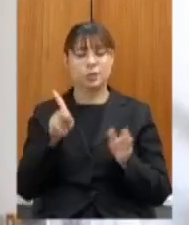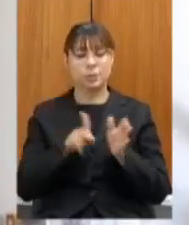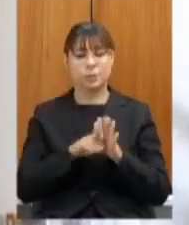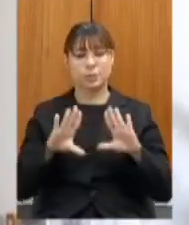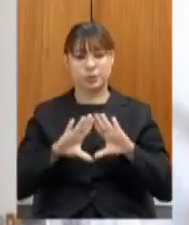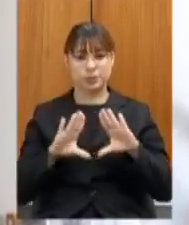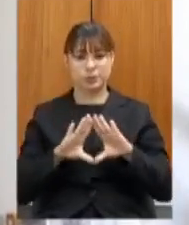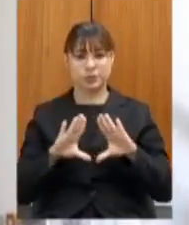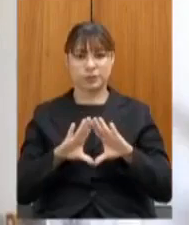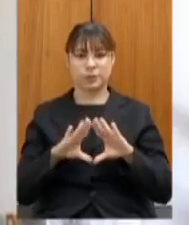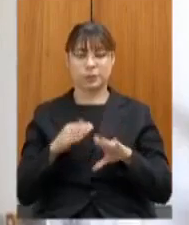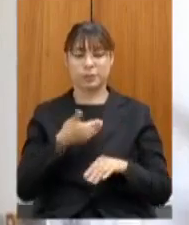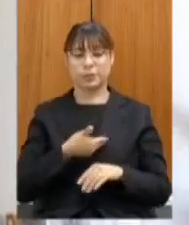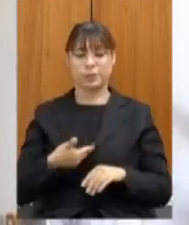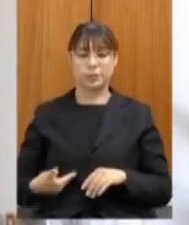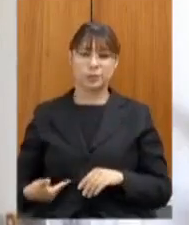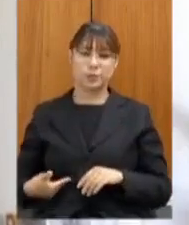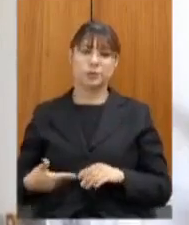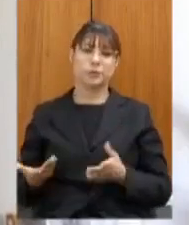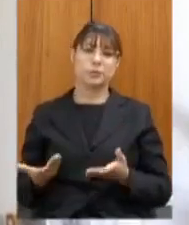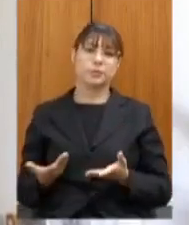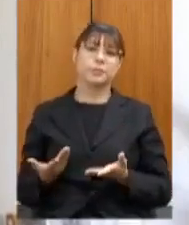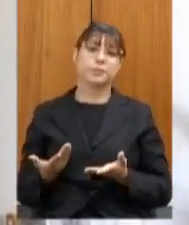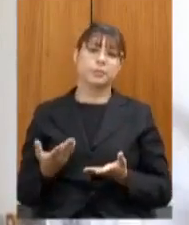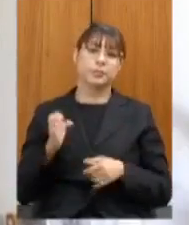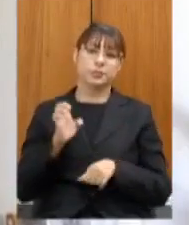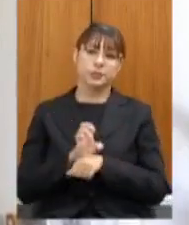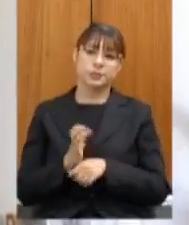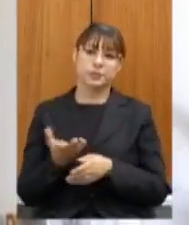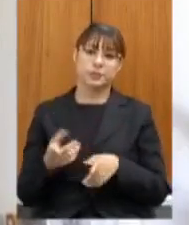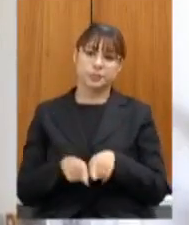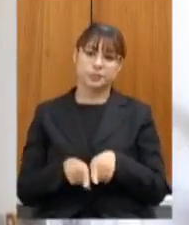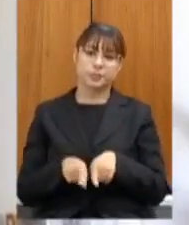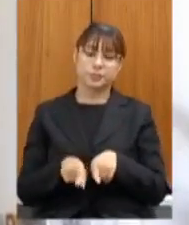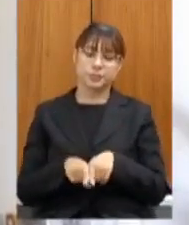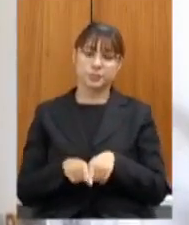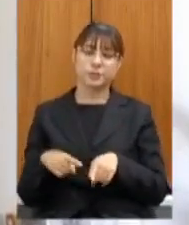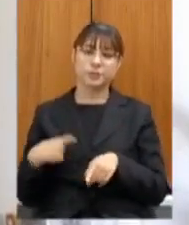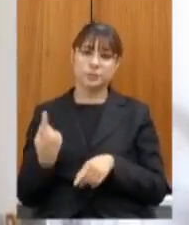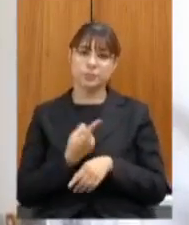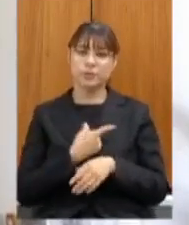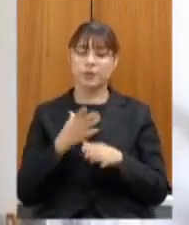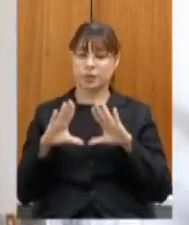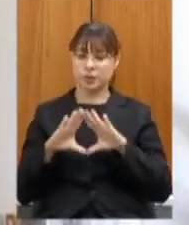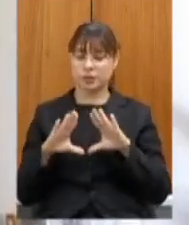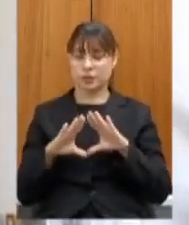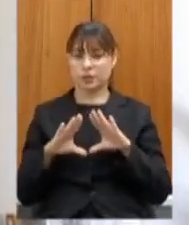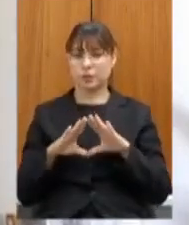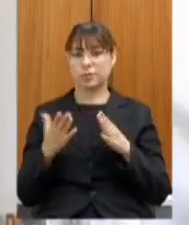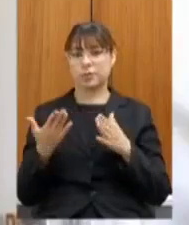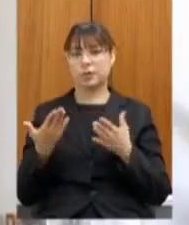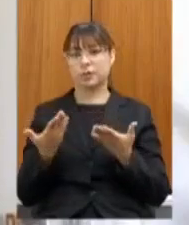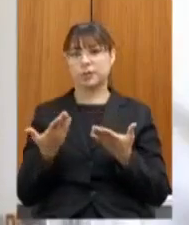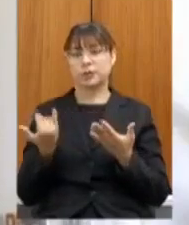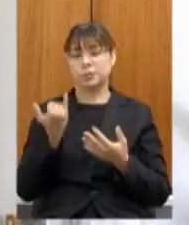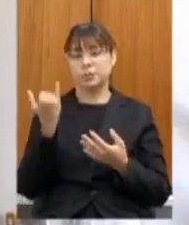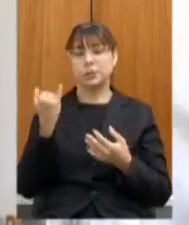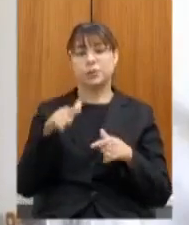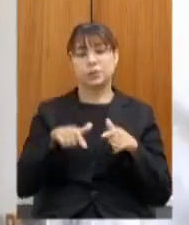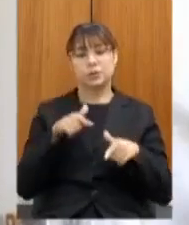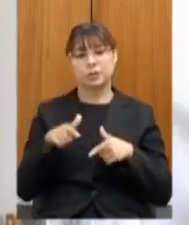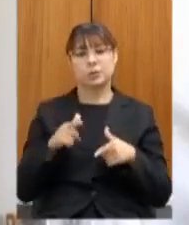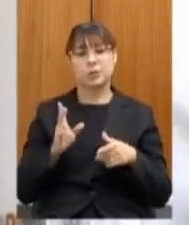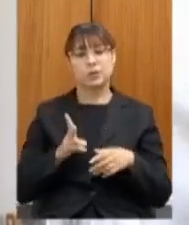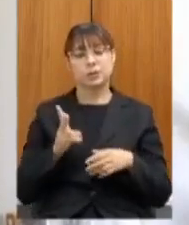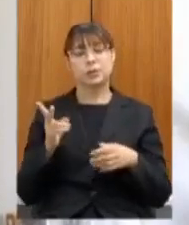que tem tido resultados muito positivos então eu cumprimento a nossa casa por isso por esse trabalho próximo cada vez mais